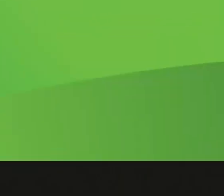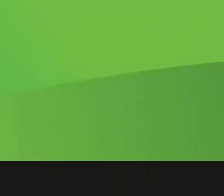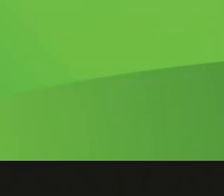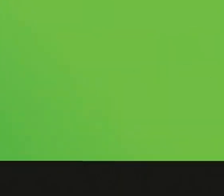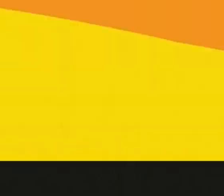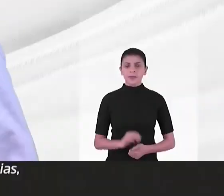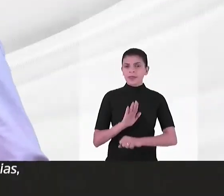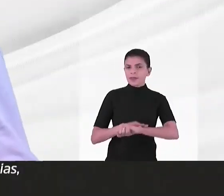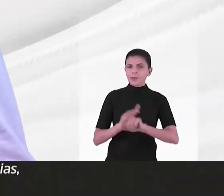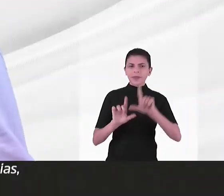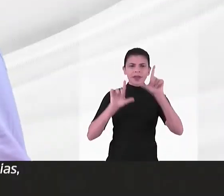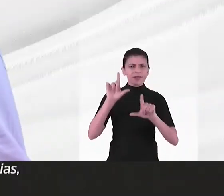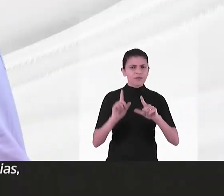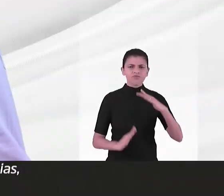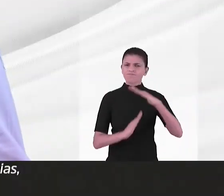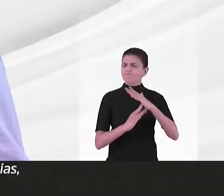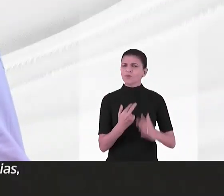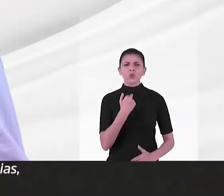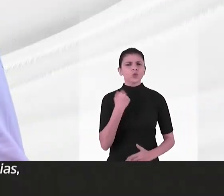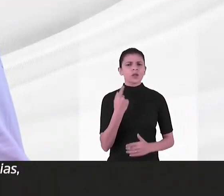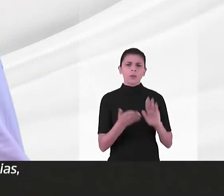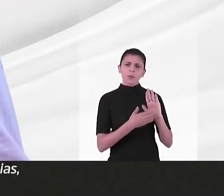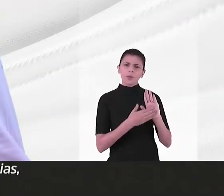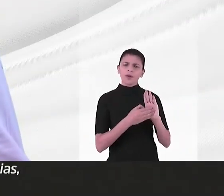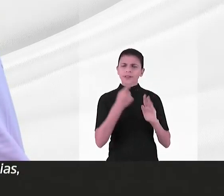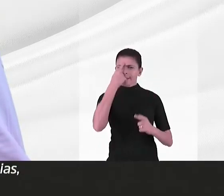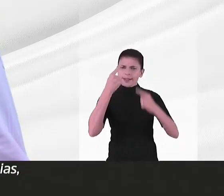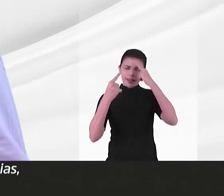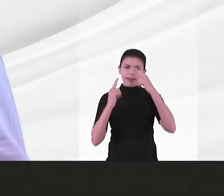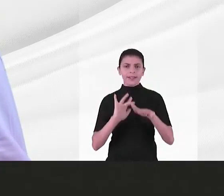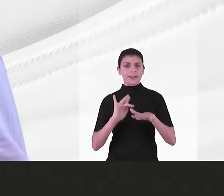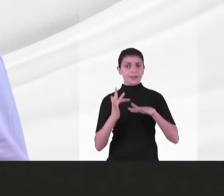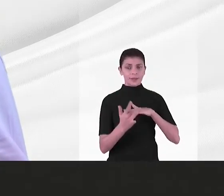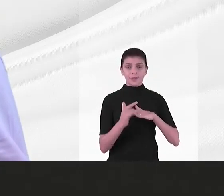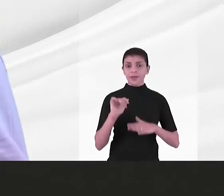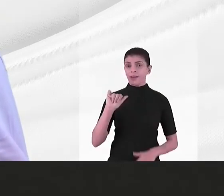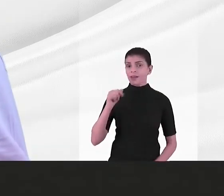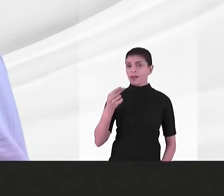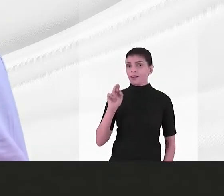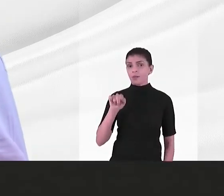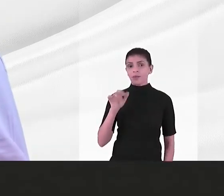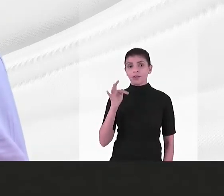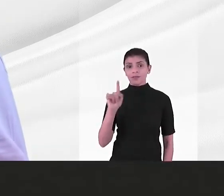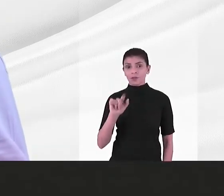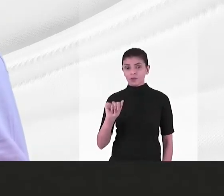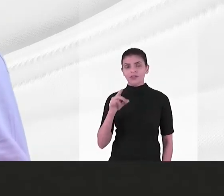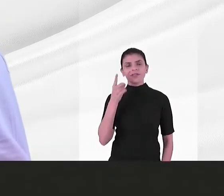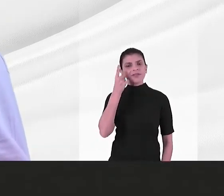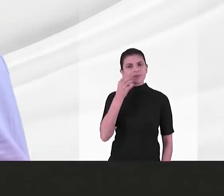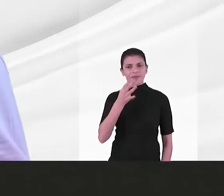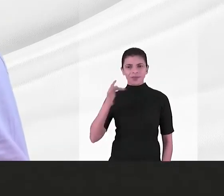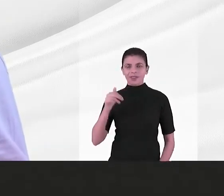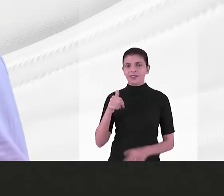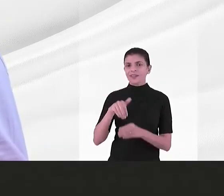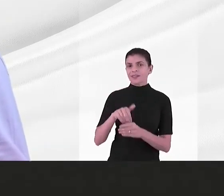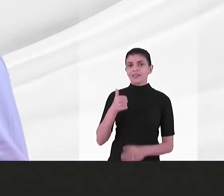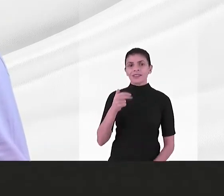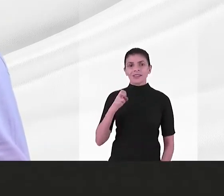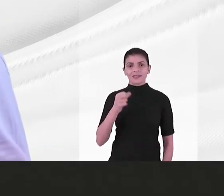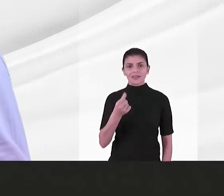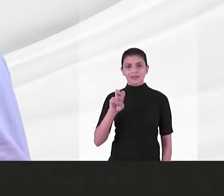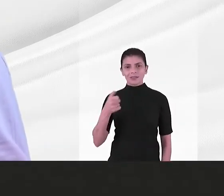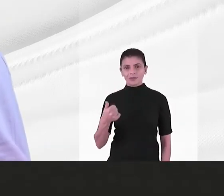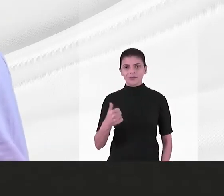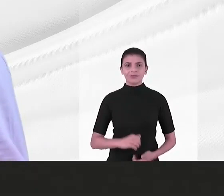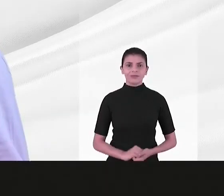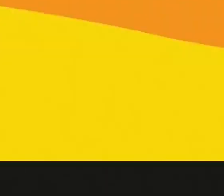É 15. Meu tempo de TV não é suficiente para expor boas ideias. Me conheça nas redes sociais. André.s Fiuza. Federal, vote Fiuza